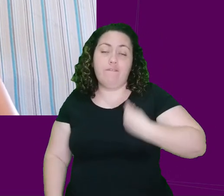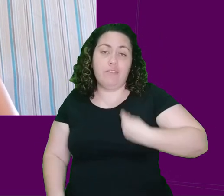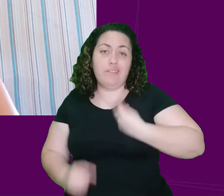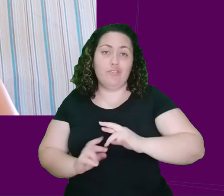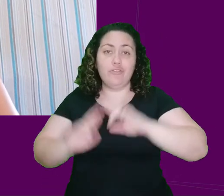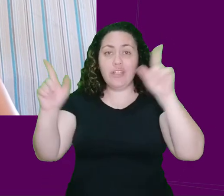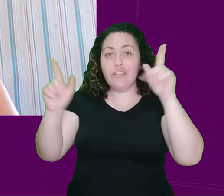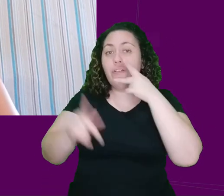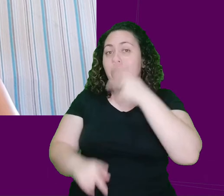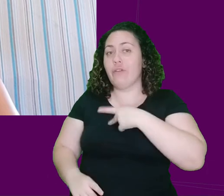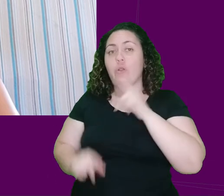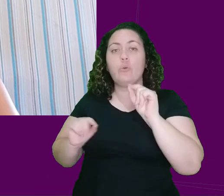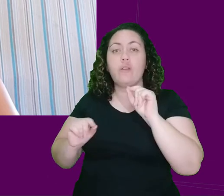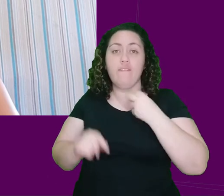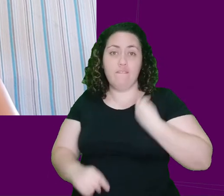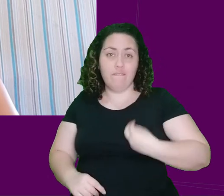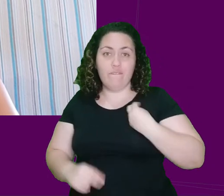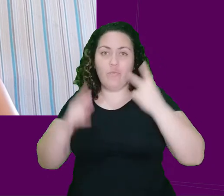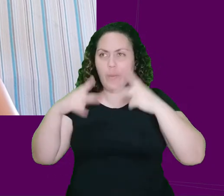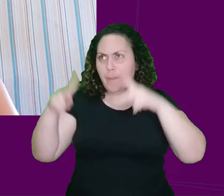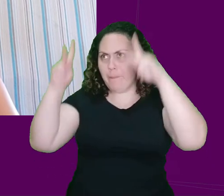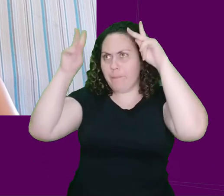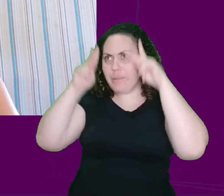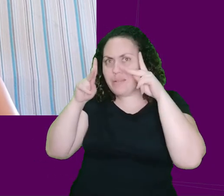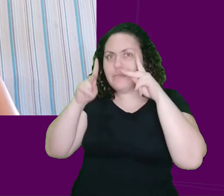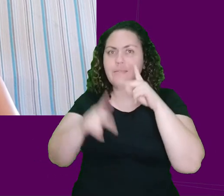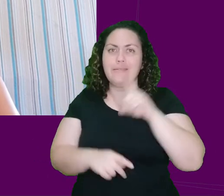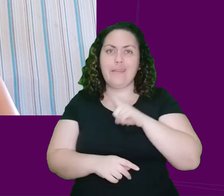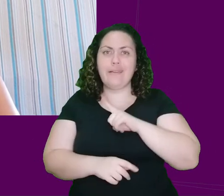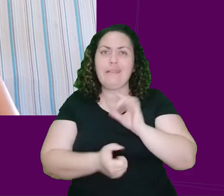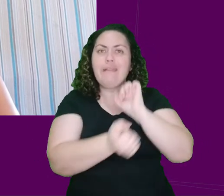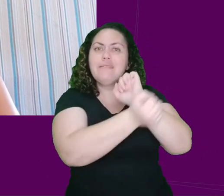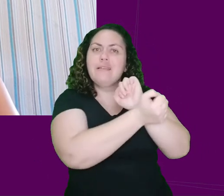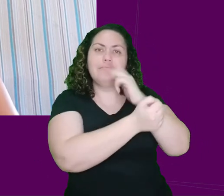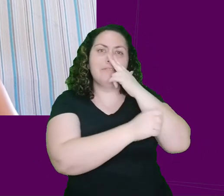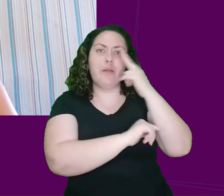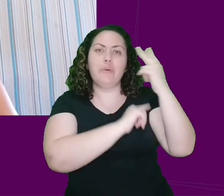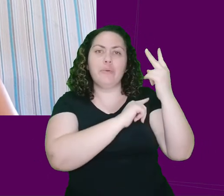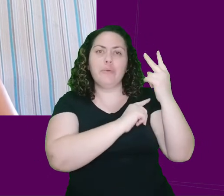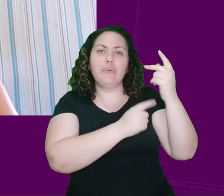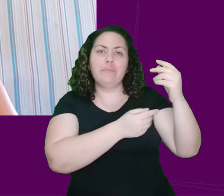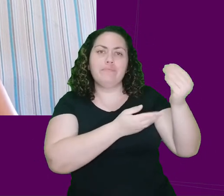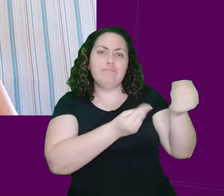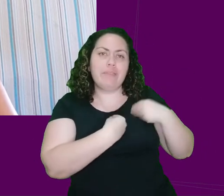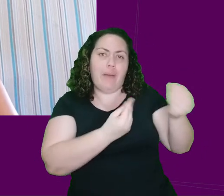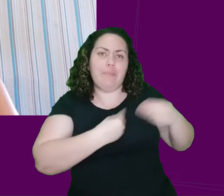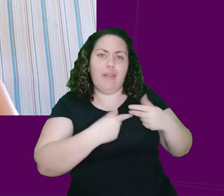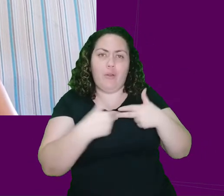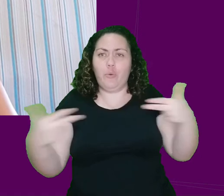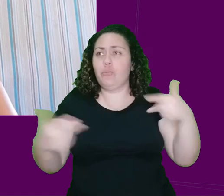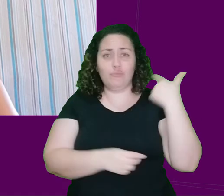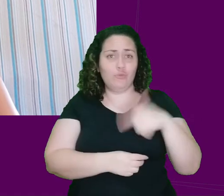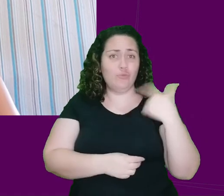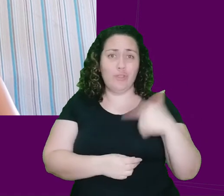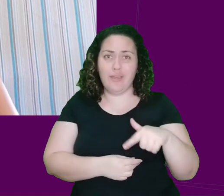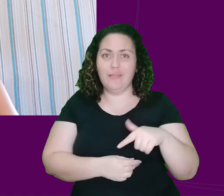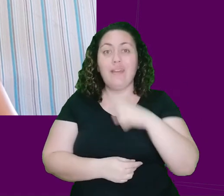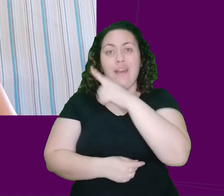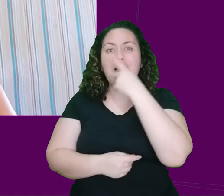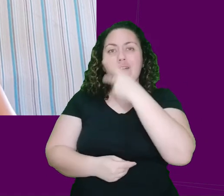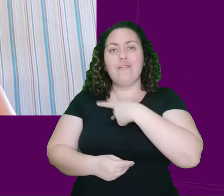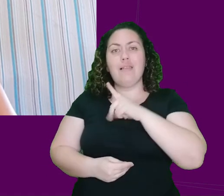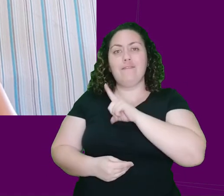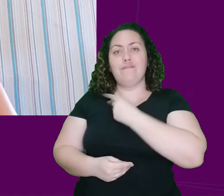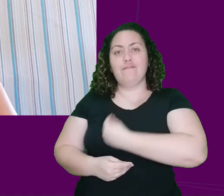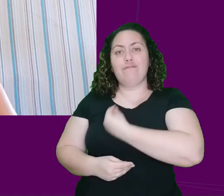diziam que ela não ia mais ter uma vida de princesa, com criados para fazer tudo para ela. Fazendo referência à situação confortável da